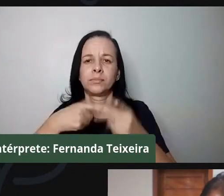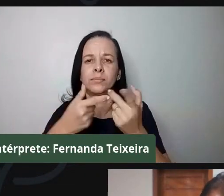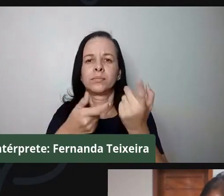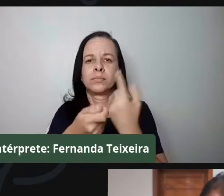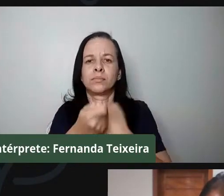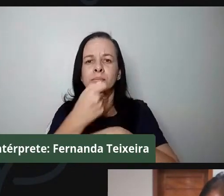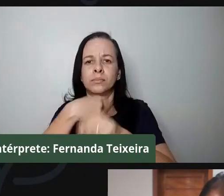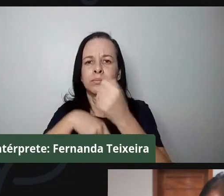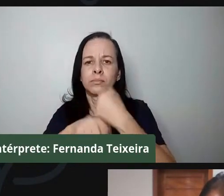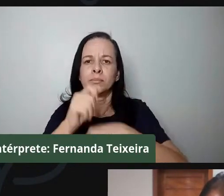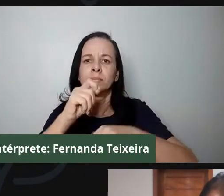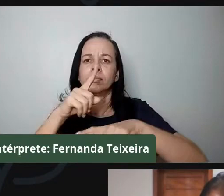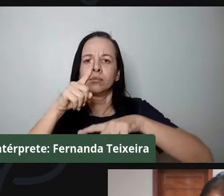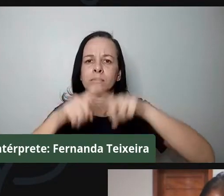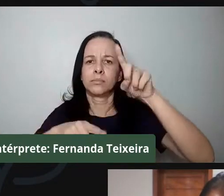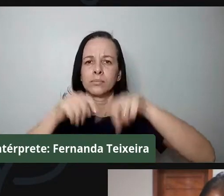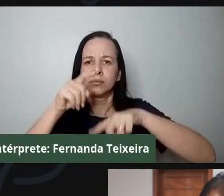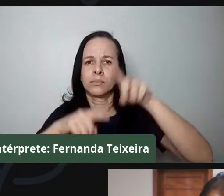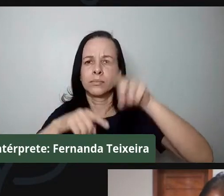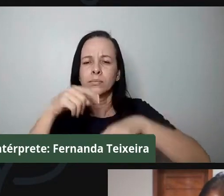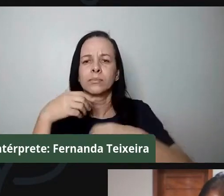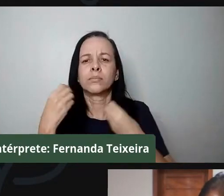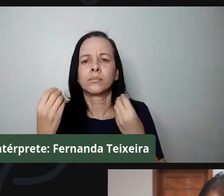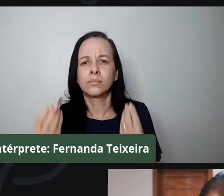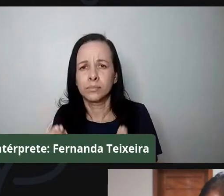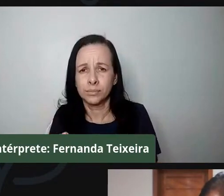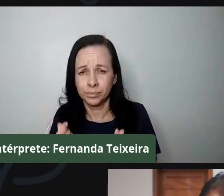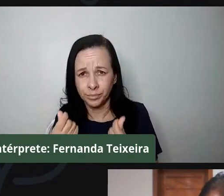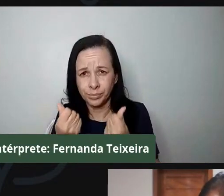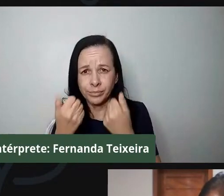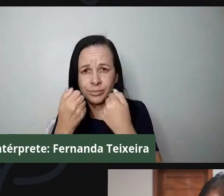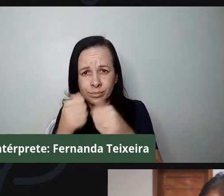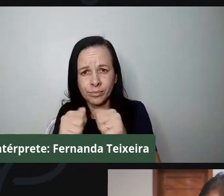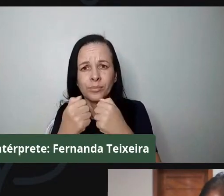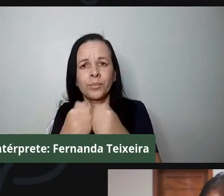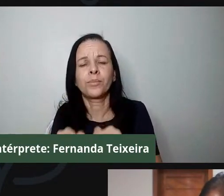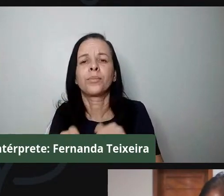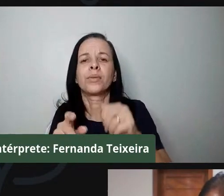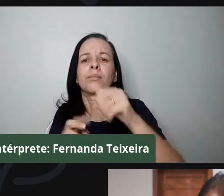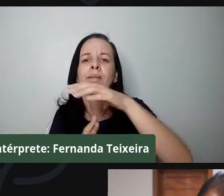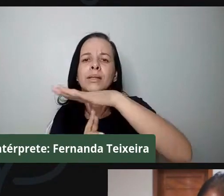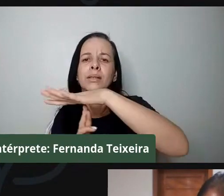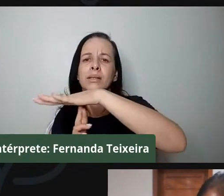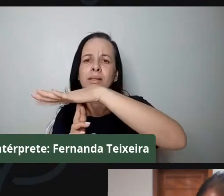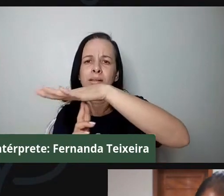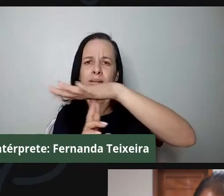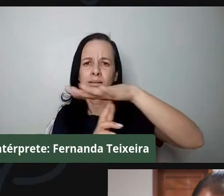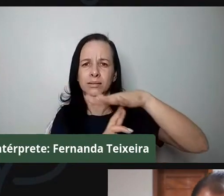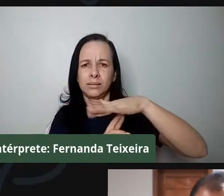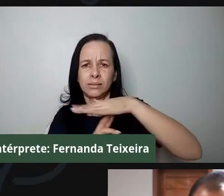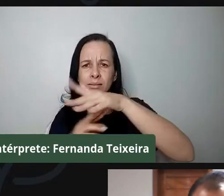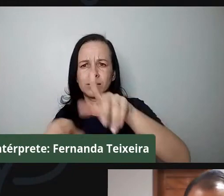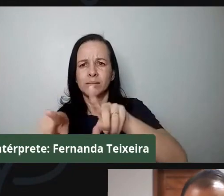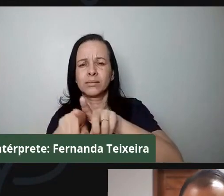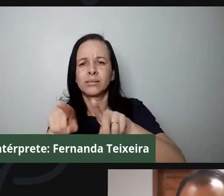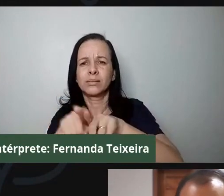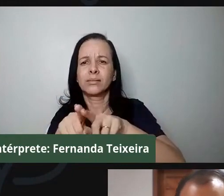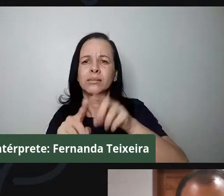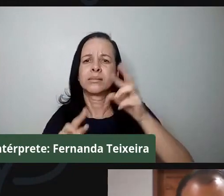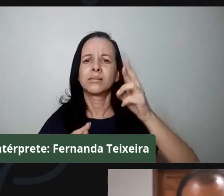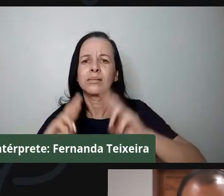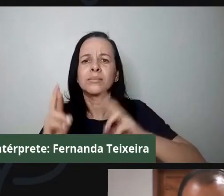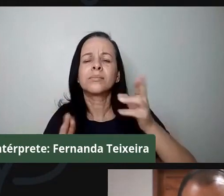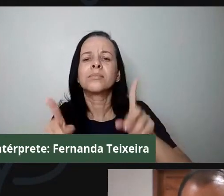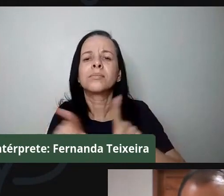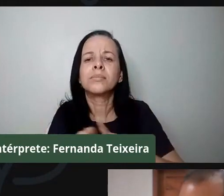dos seus produtos, com a suspensão do transporte e também das feiras livres, boa parte das comunidades quilombolas ampliaram